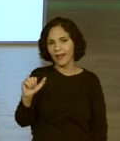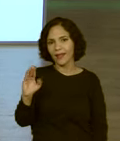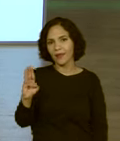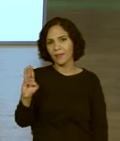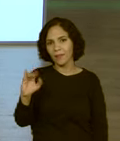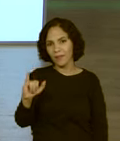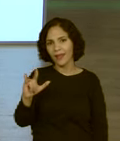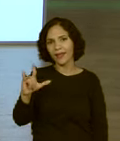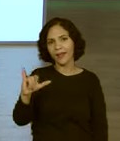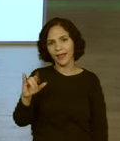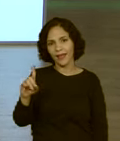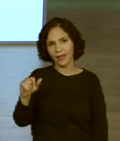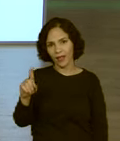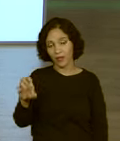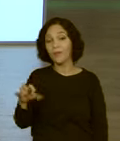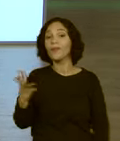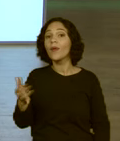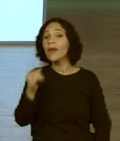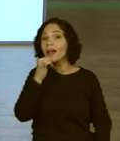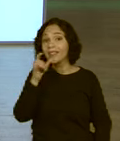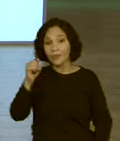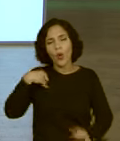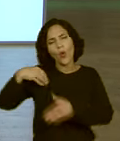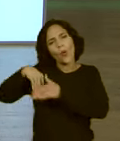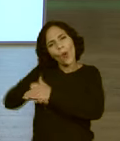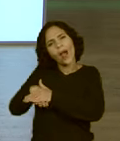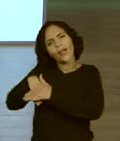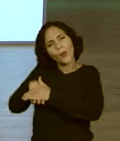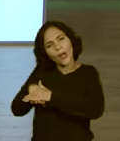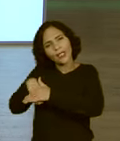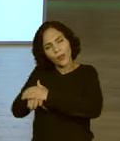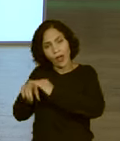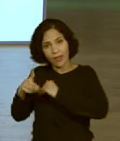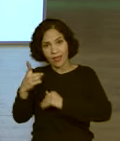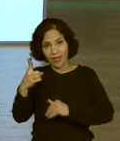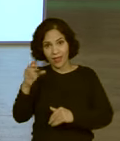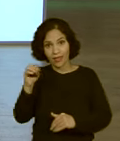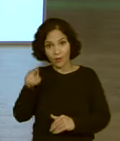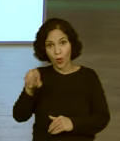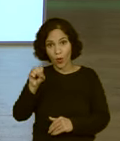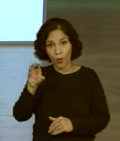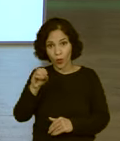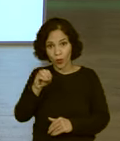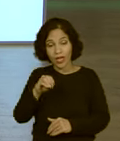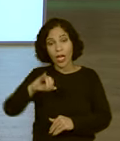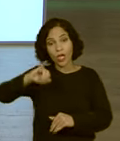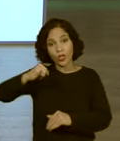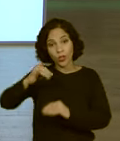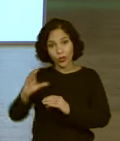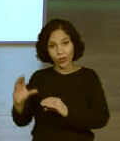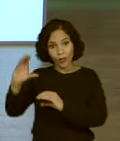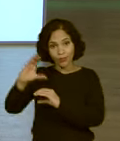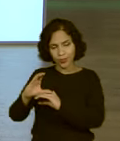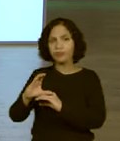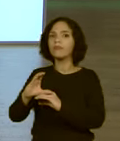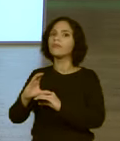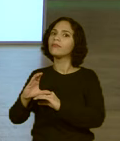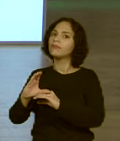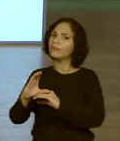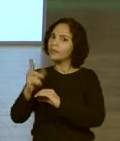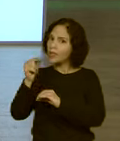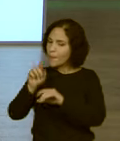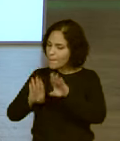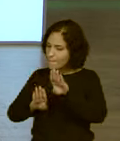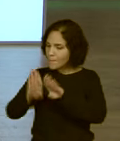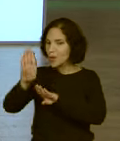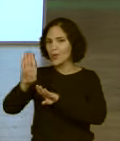uma taxa de juros sobre esse valor que você vai poupar, certamente você vai ter uma economia